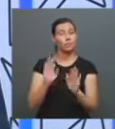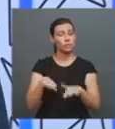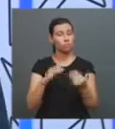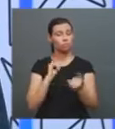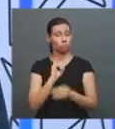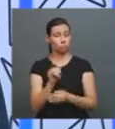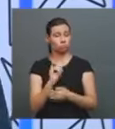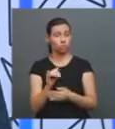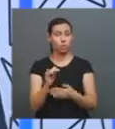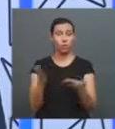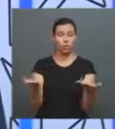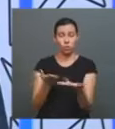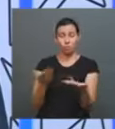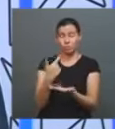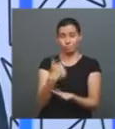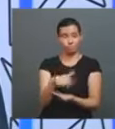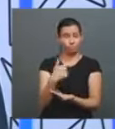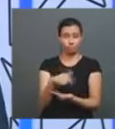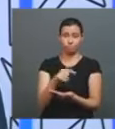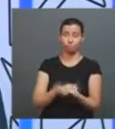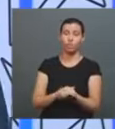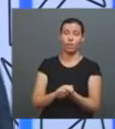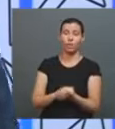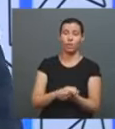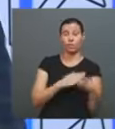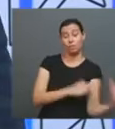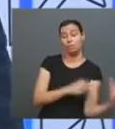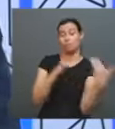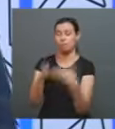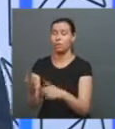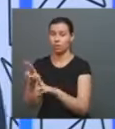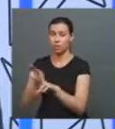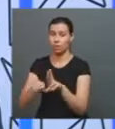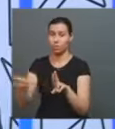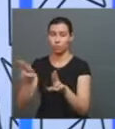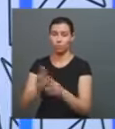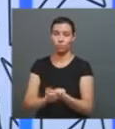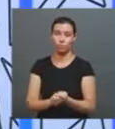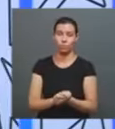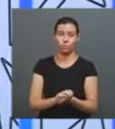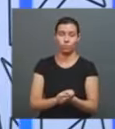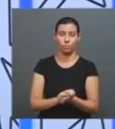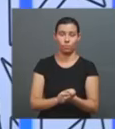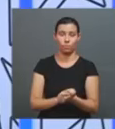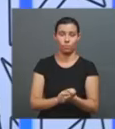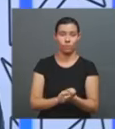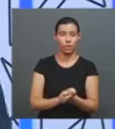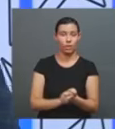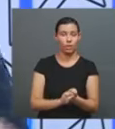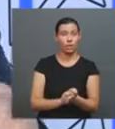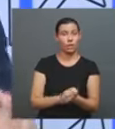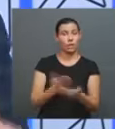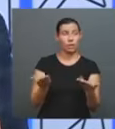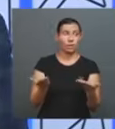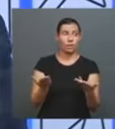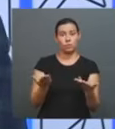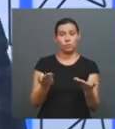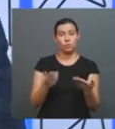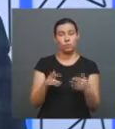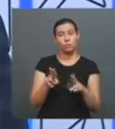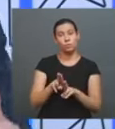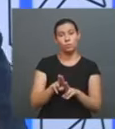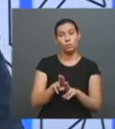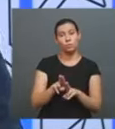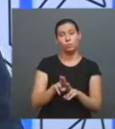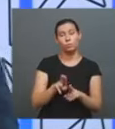pessoas não fazem isso, caem na universidade. Nenhuma delas a escritura é uma atividade de fim, é ser professor de